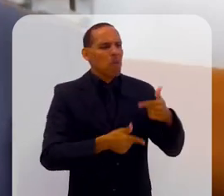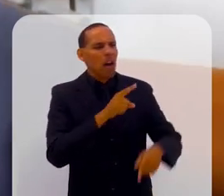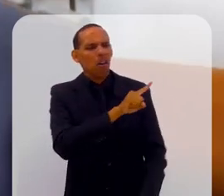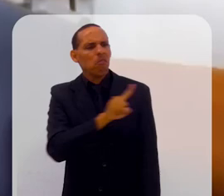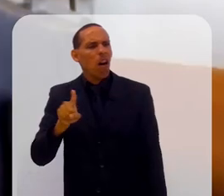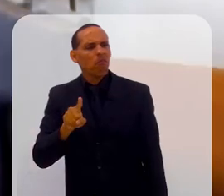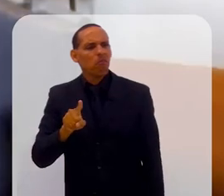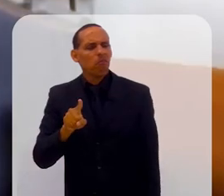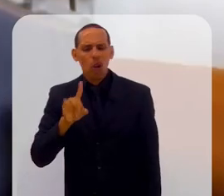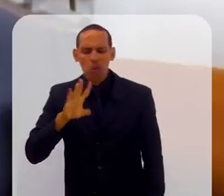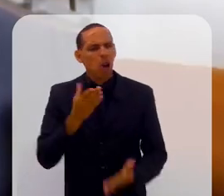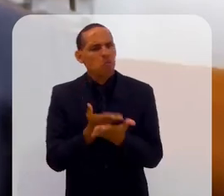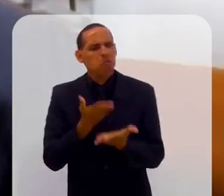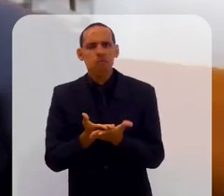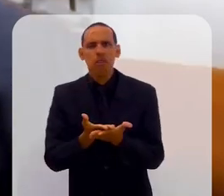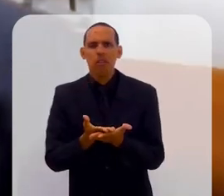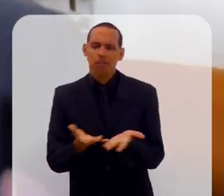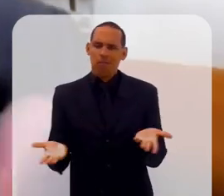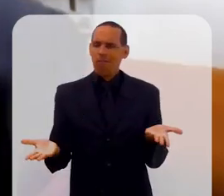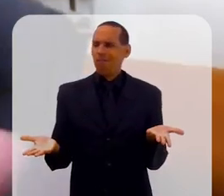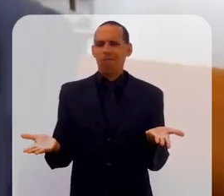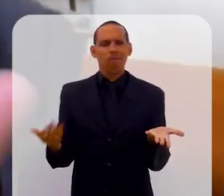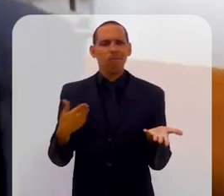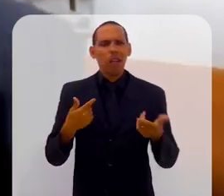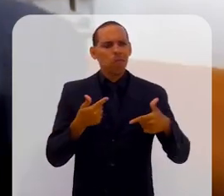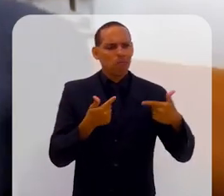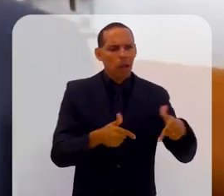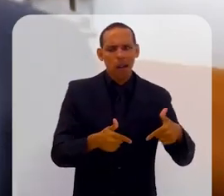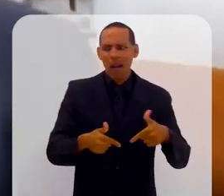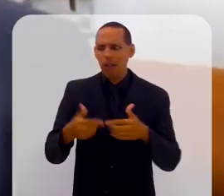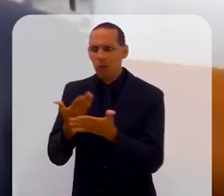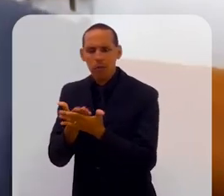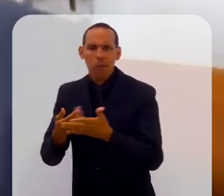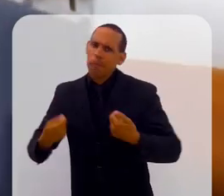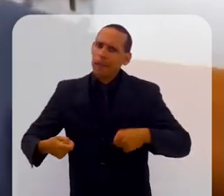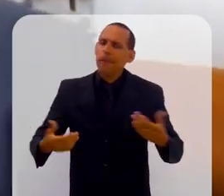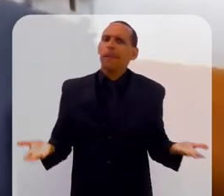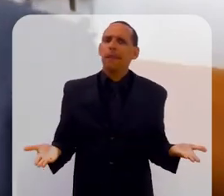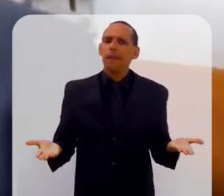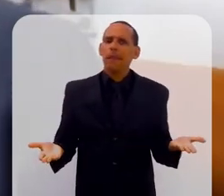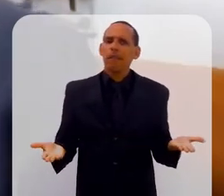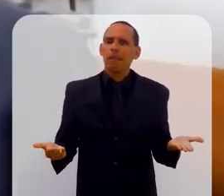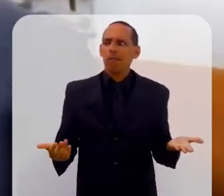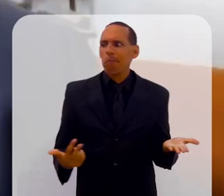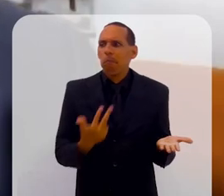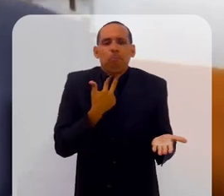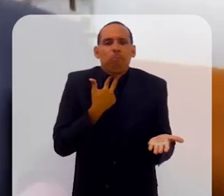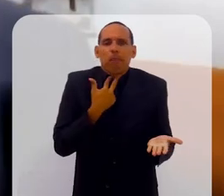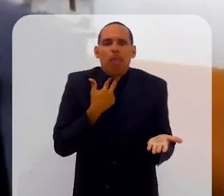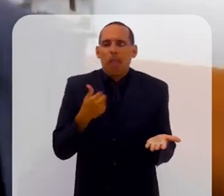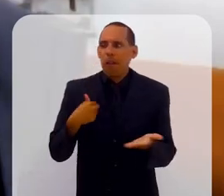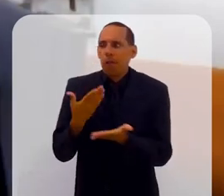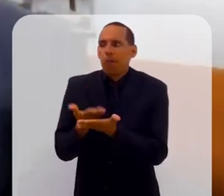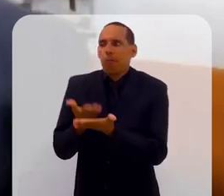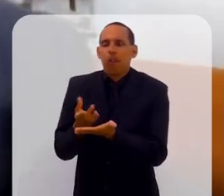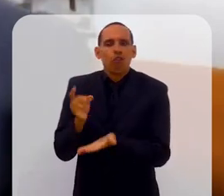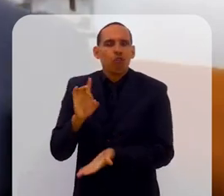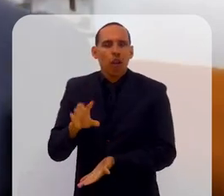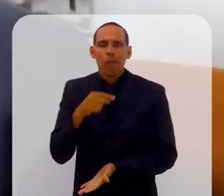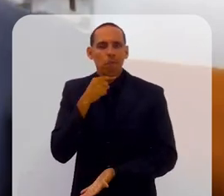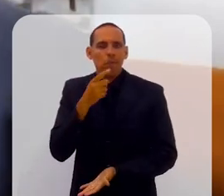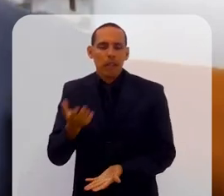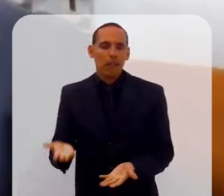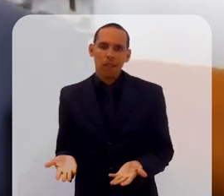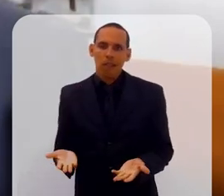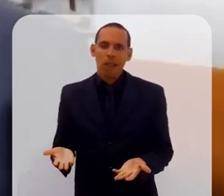era para... As pessoas deviam ficar só estudando. Eu falei, preciso trabalhar e estudar, enfim. Não posso me dar ao luxo de só